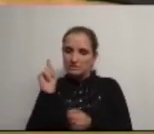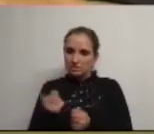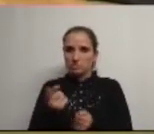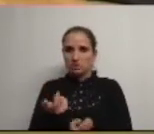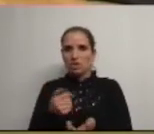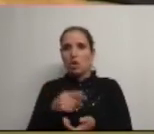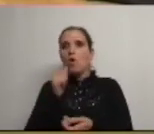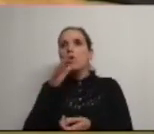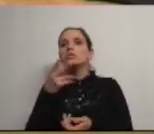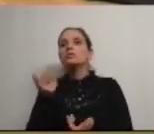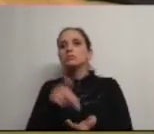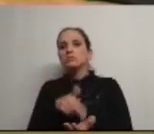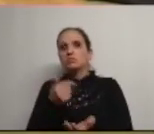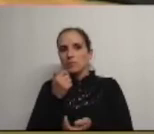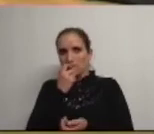onde é que nós estamos